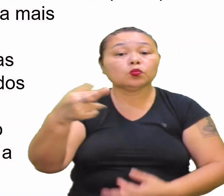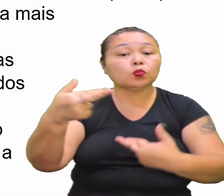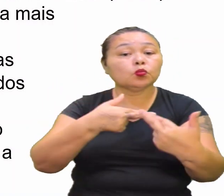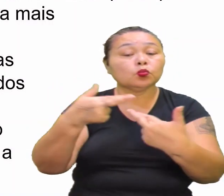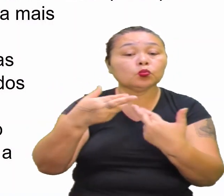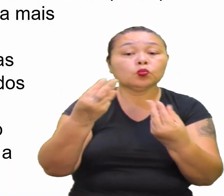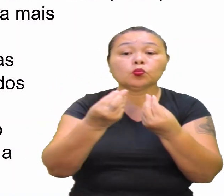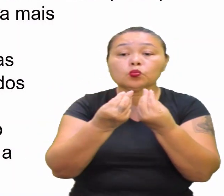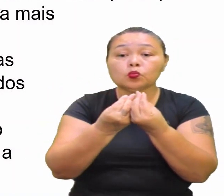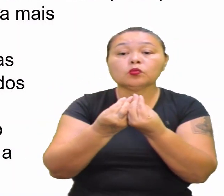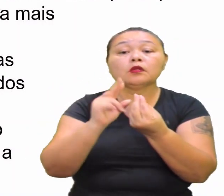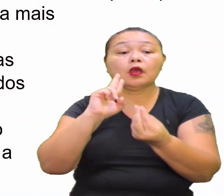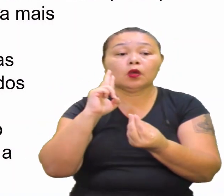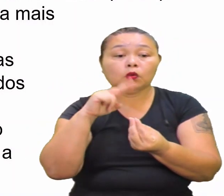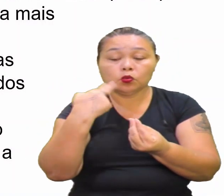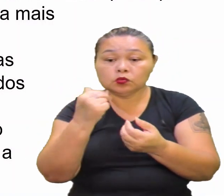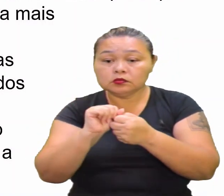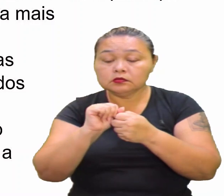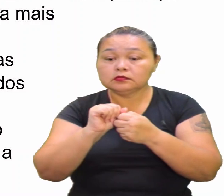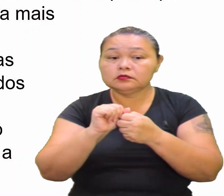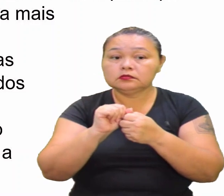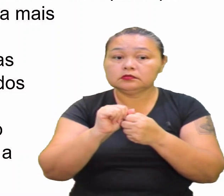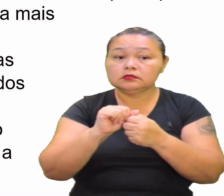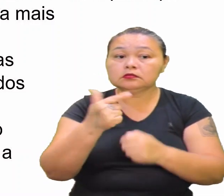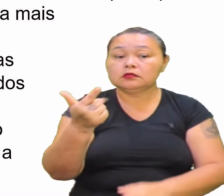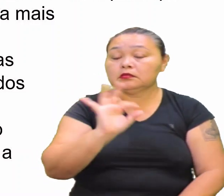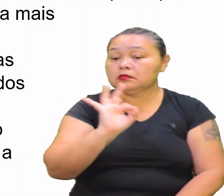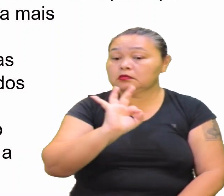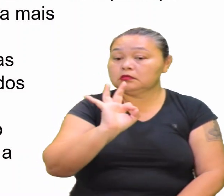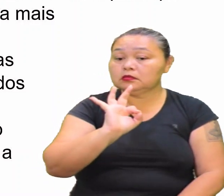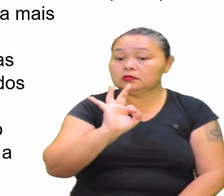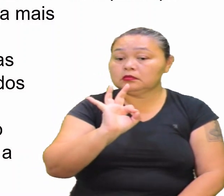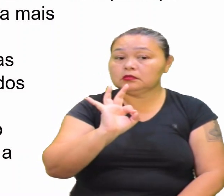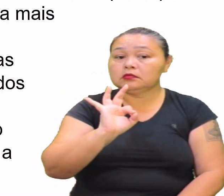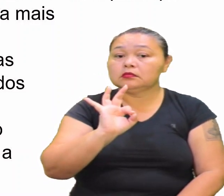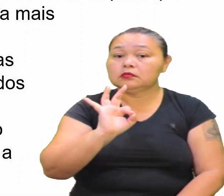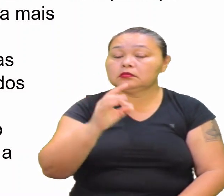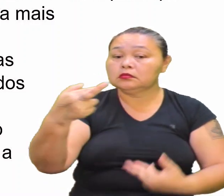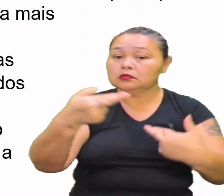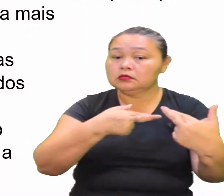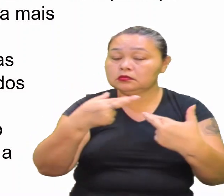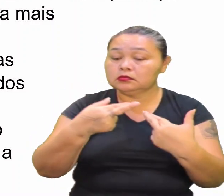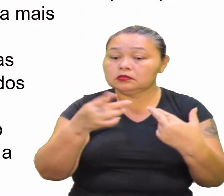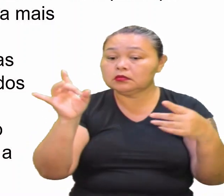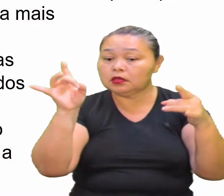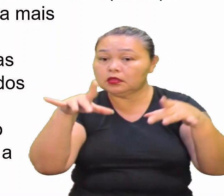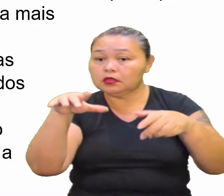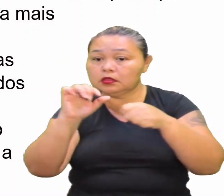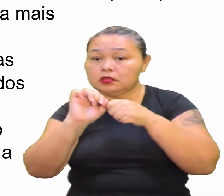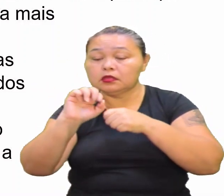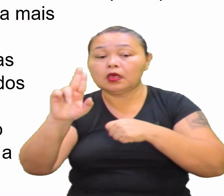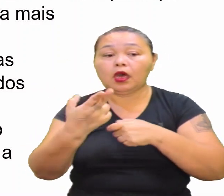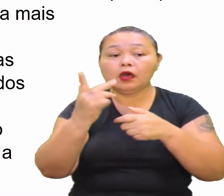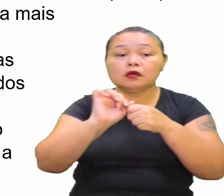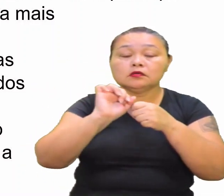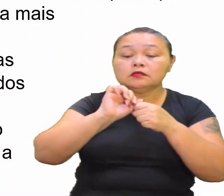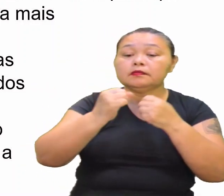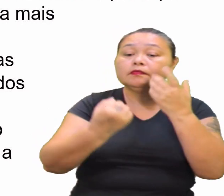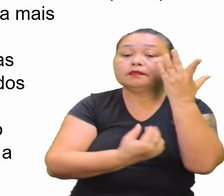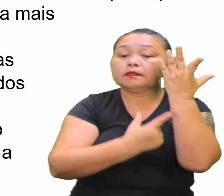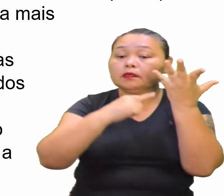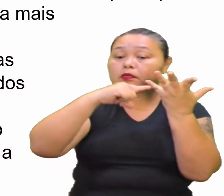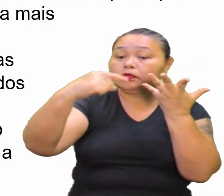relação Entre os decompositores Não há Nenhuma relação Entre os decompositores Os nutrientes E a